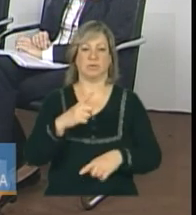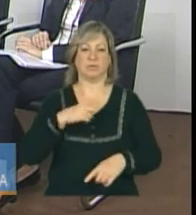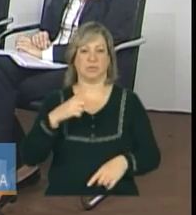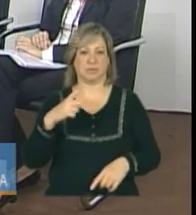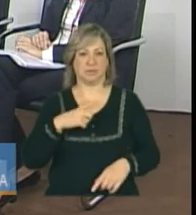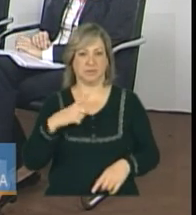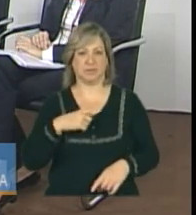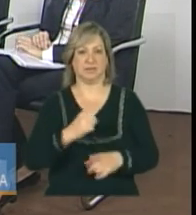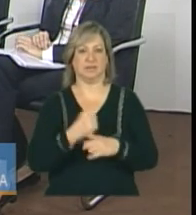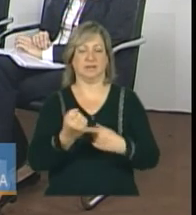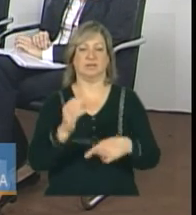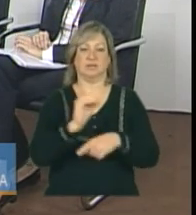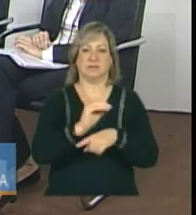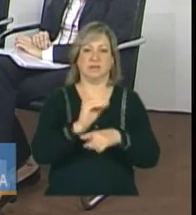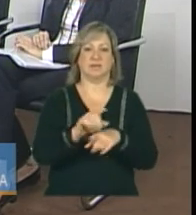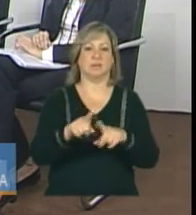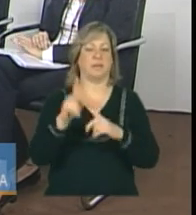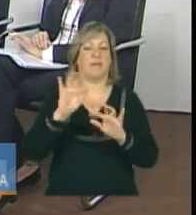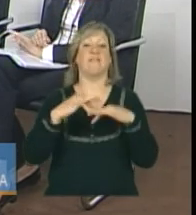pergunta para você, então.